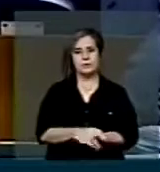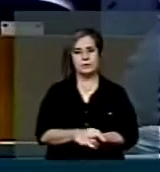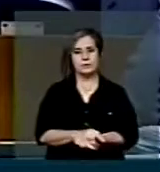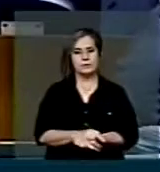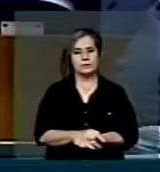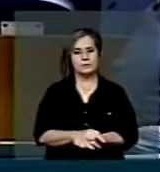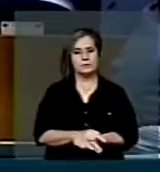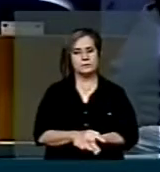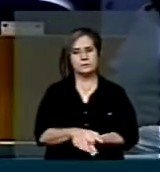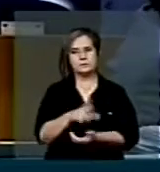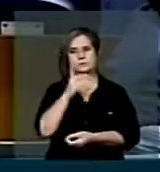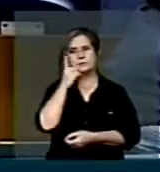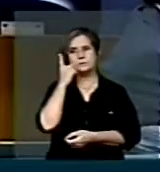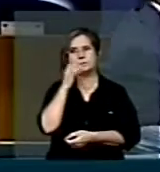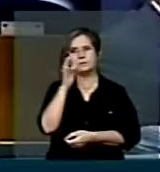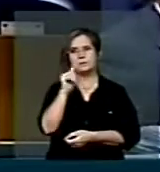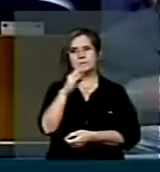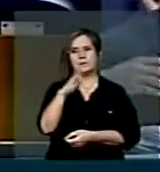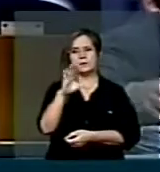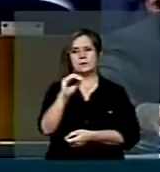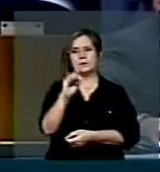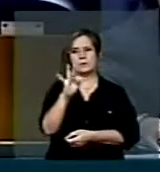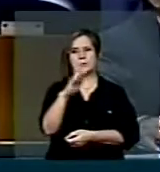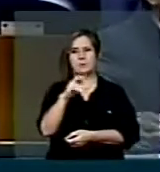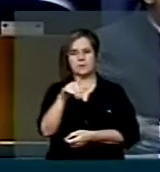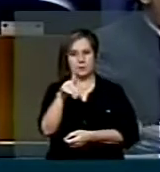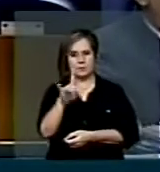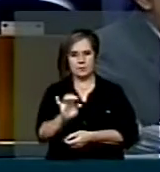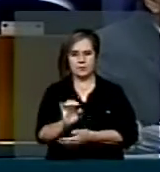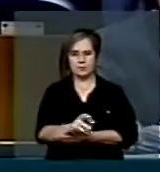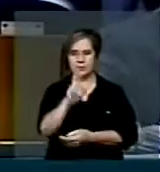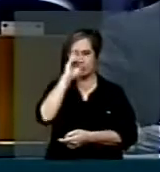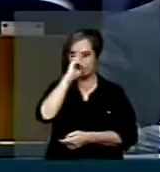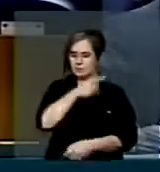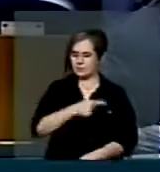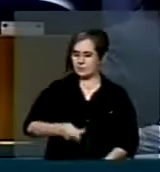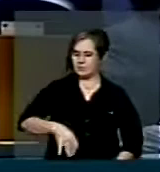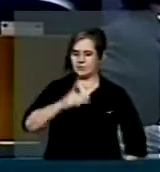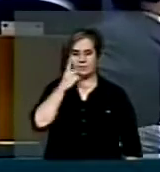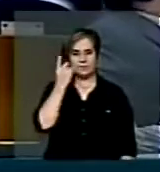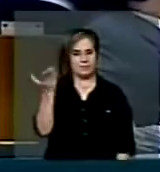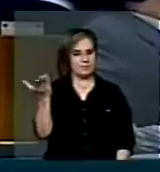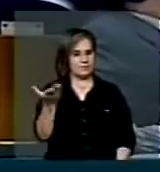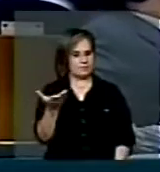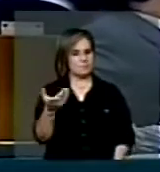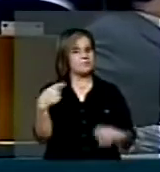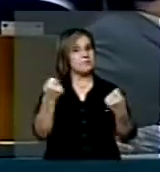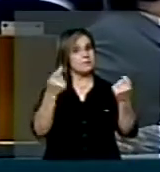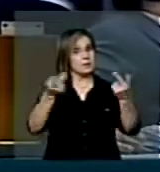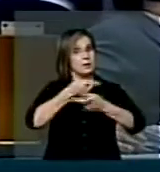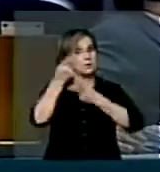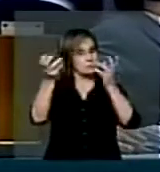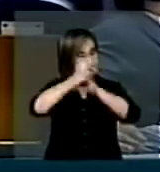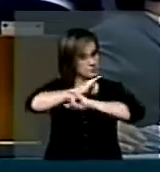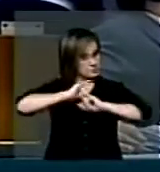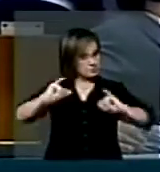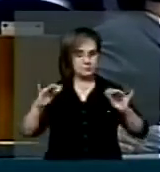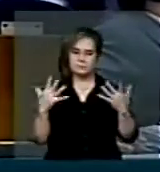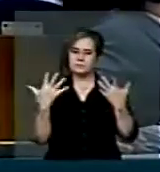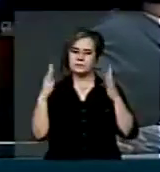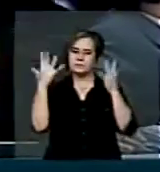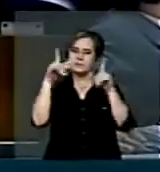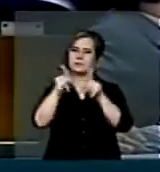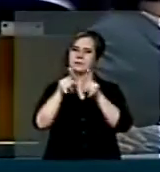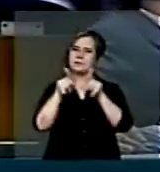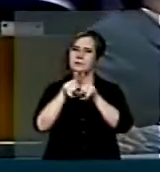Deputado Fábio Trádio Senhor Presidente, Senhoras e Senhores Deputados Digno de registro e louvação